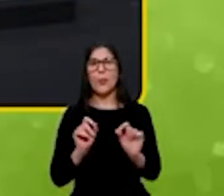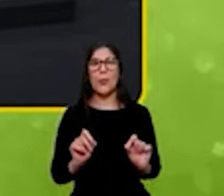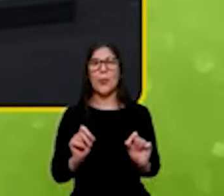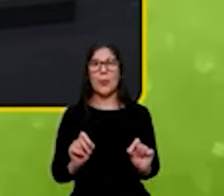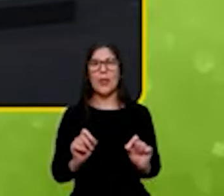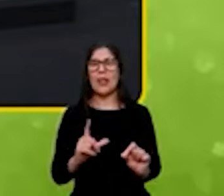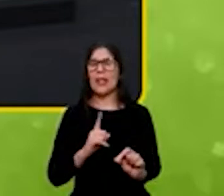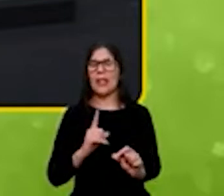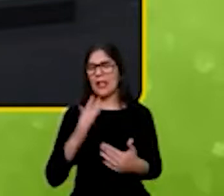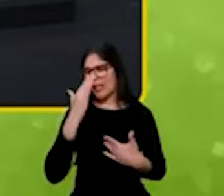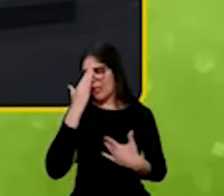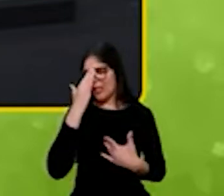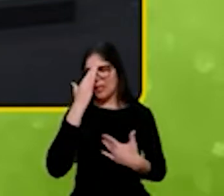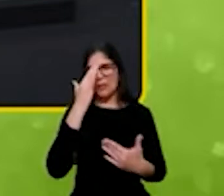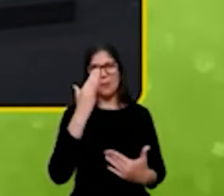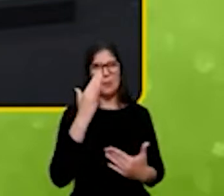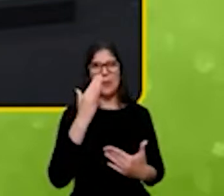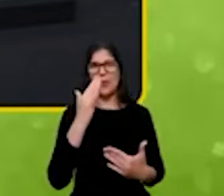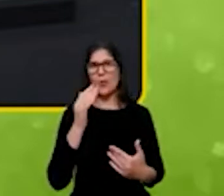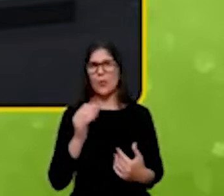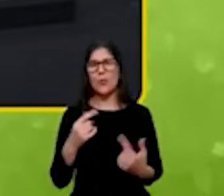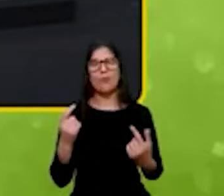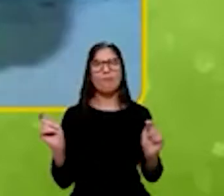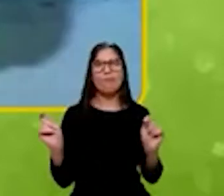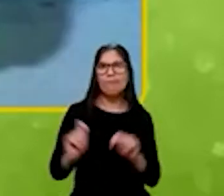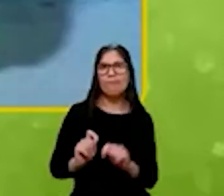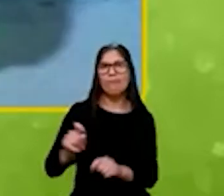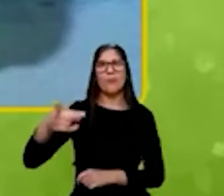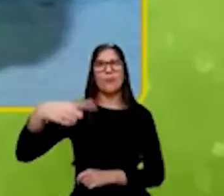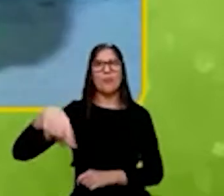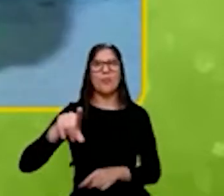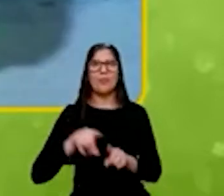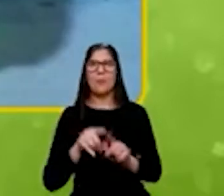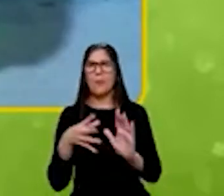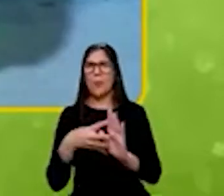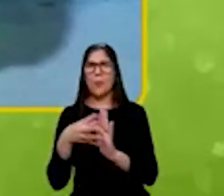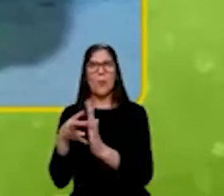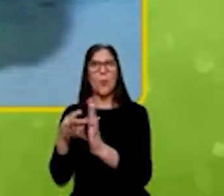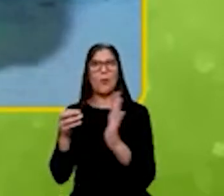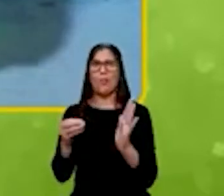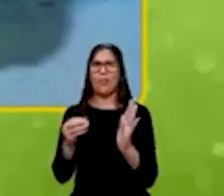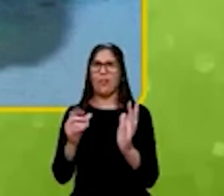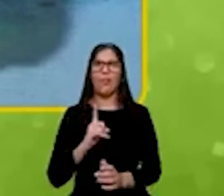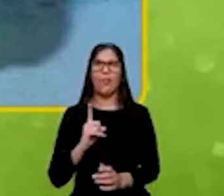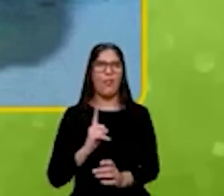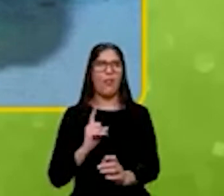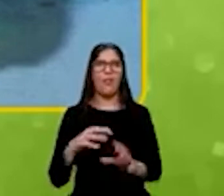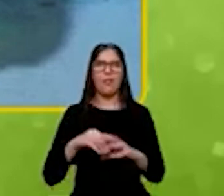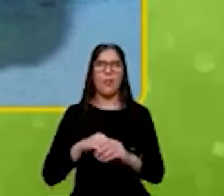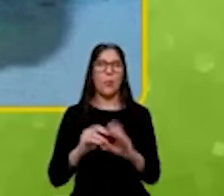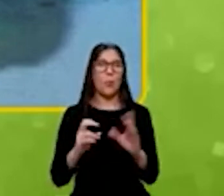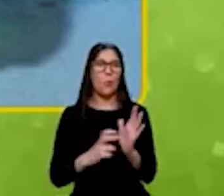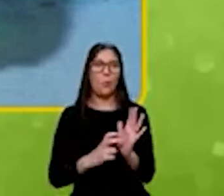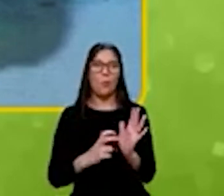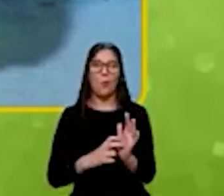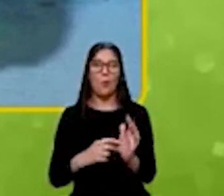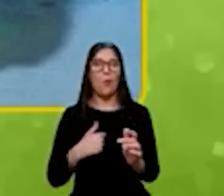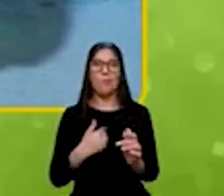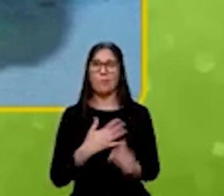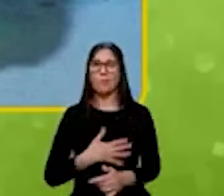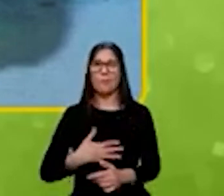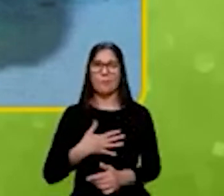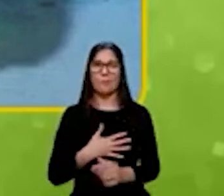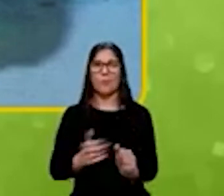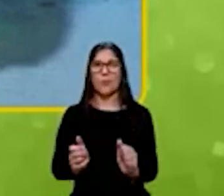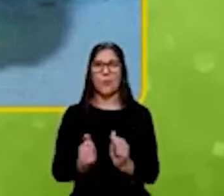agradecimento enorme pela competência, pela inspiração e tudo o que vocês estão fazendo lá no banco. É uma honra fazer parte disso. Então,